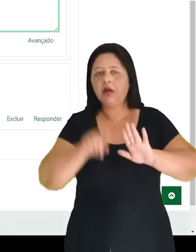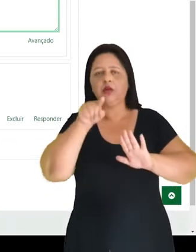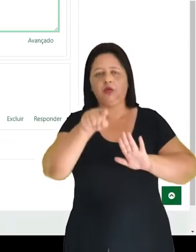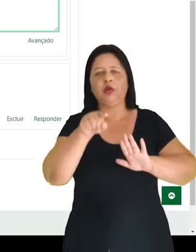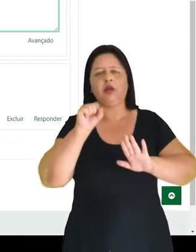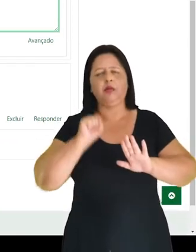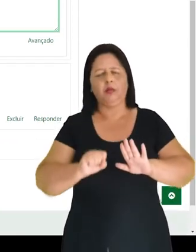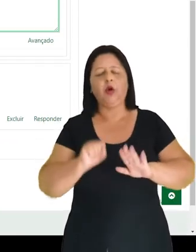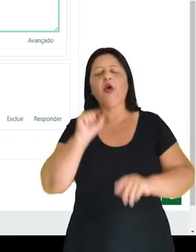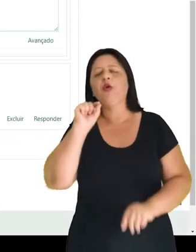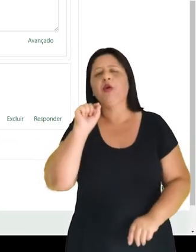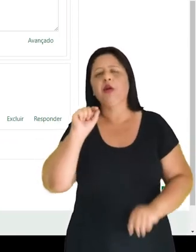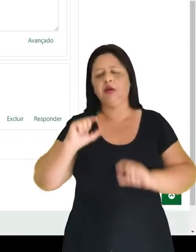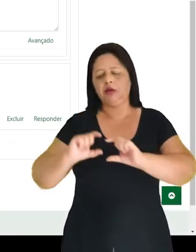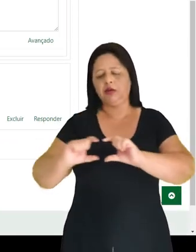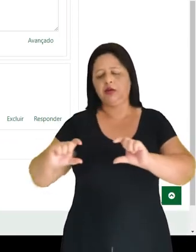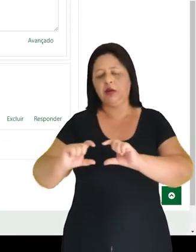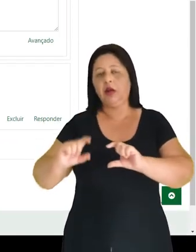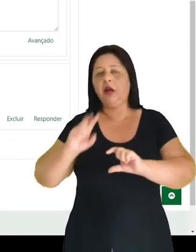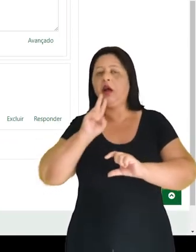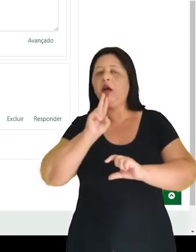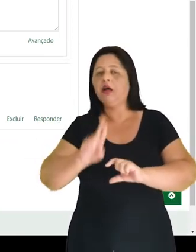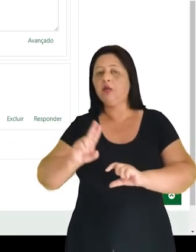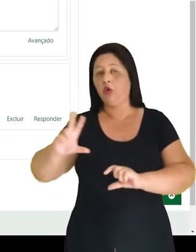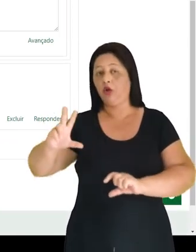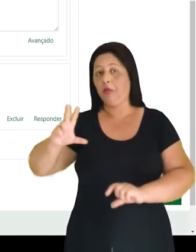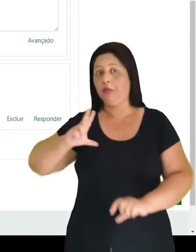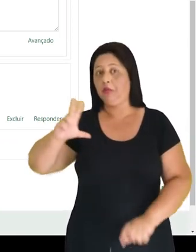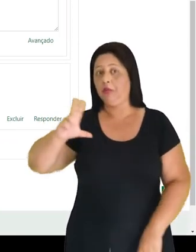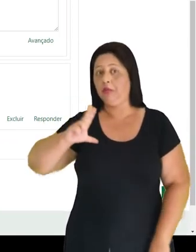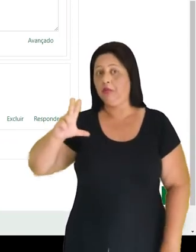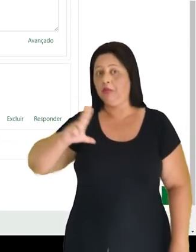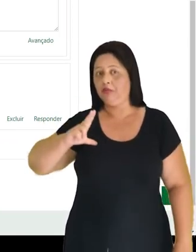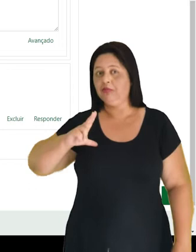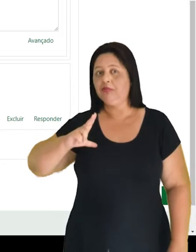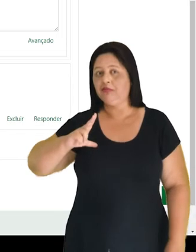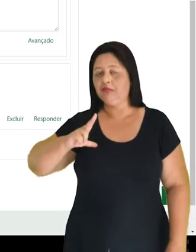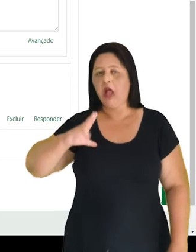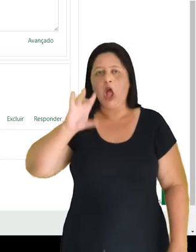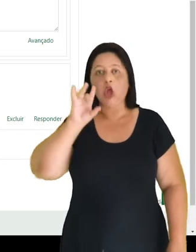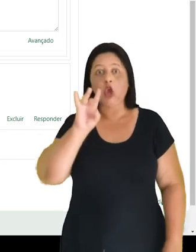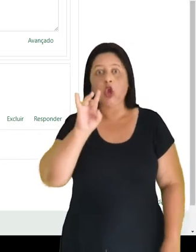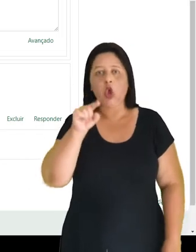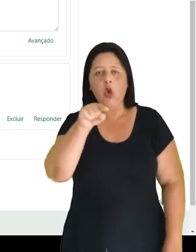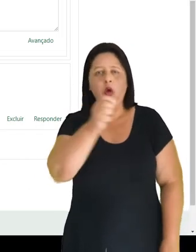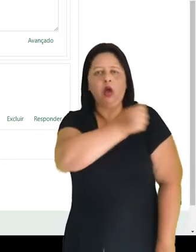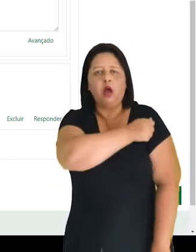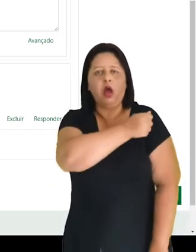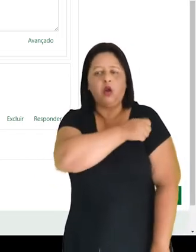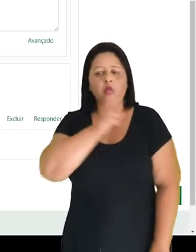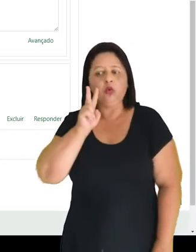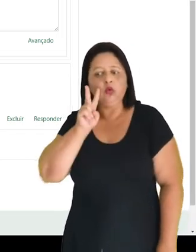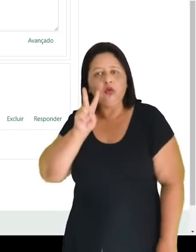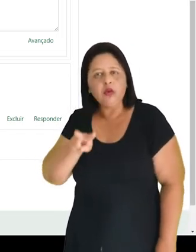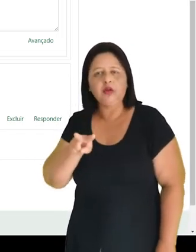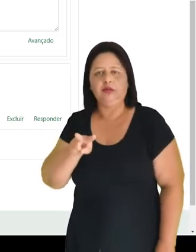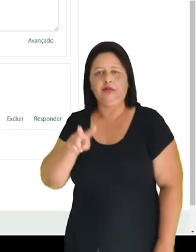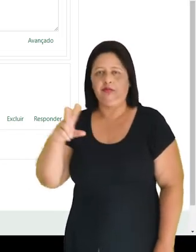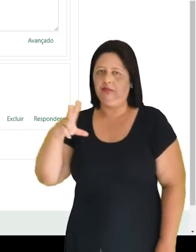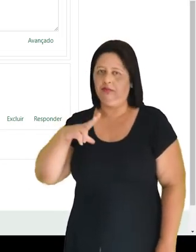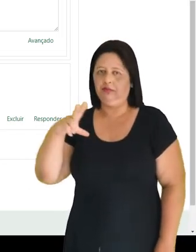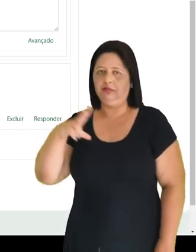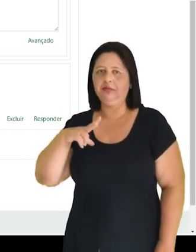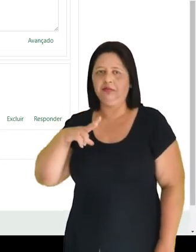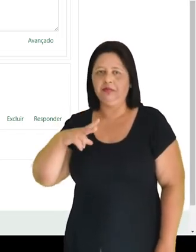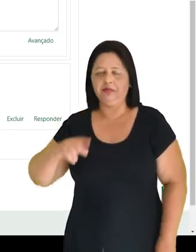você tem a opção de clicar aqui em resposta privada e aí somente o aluno vai